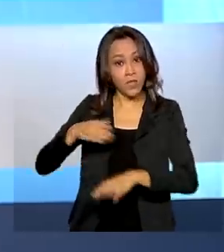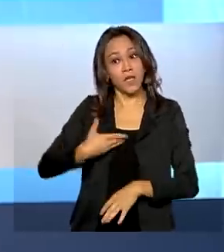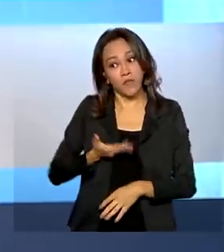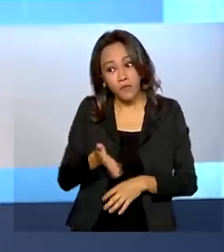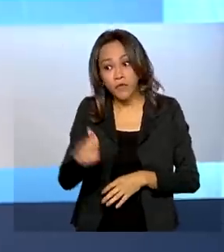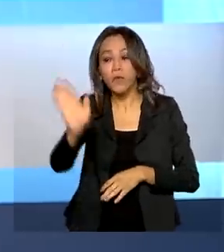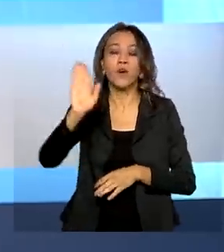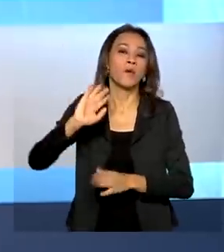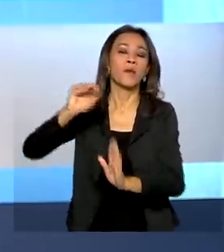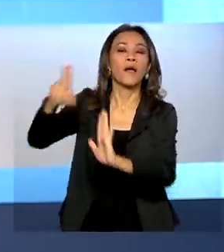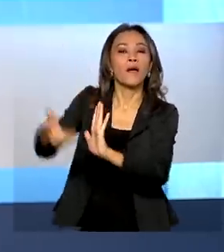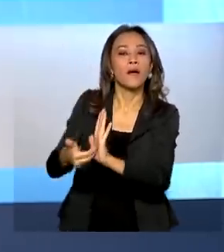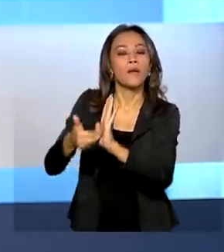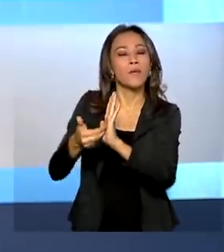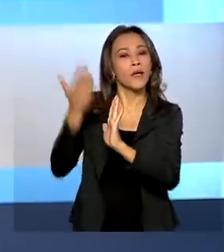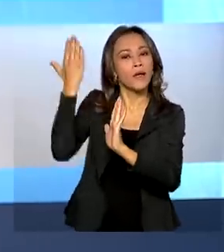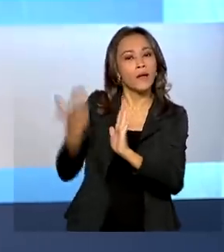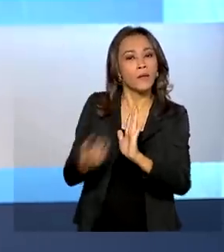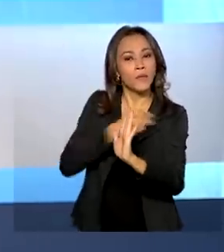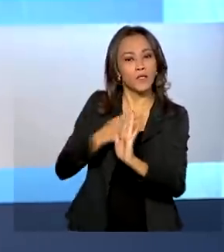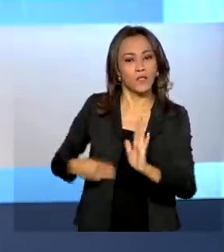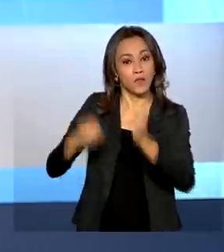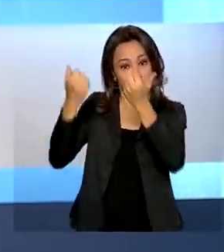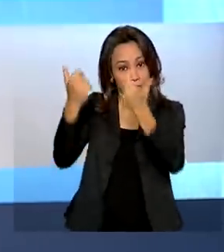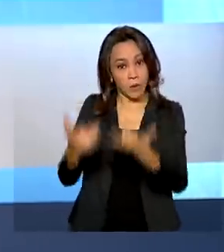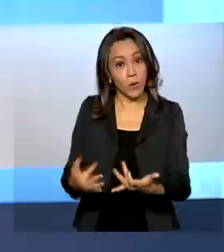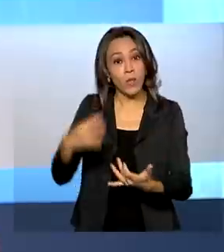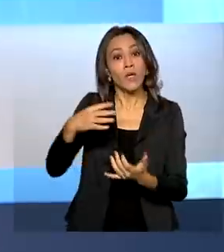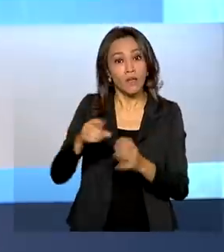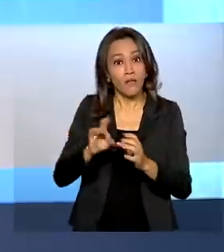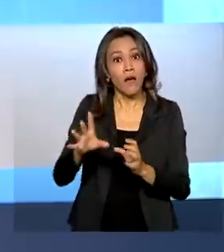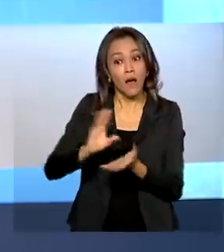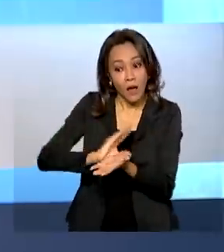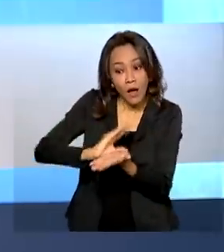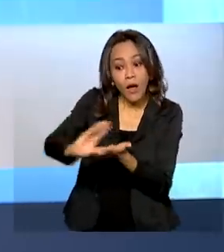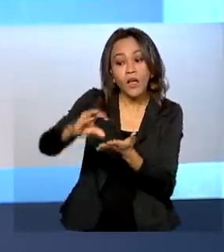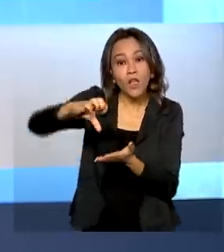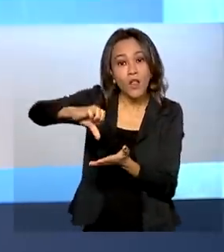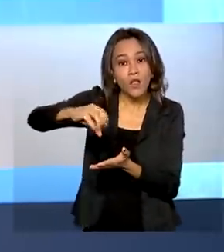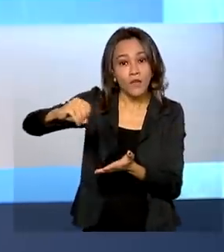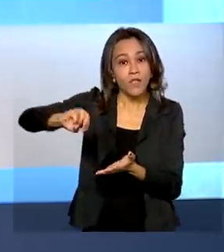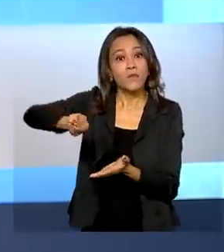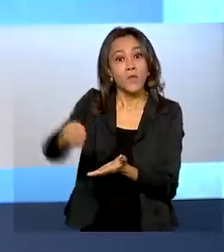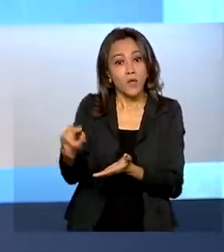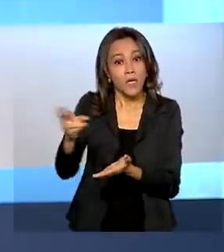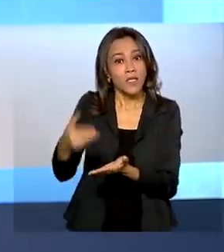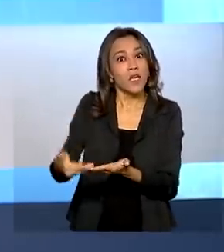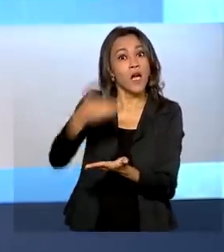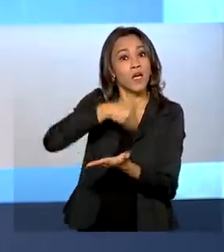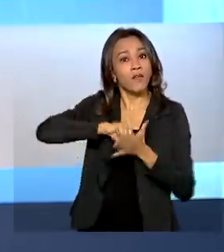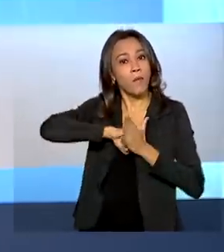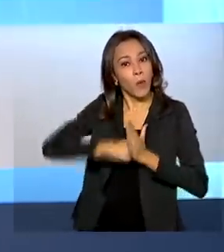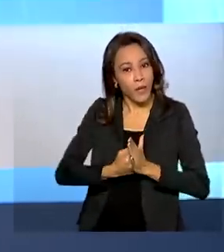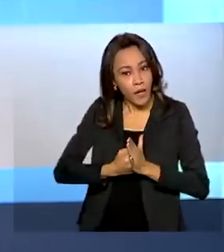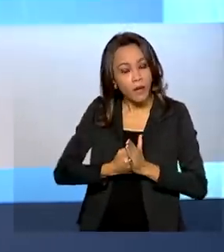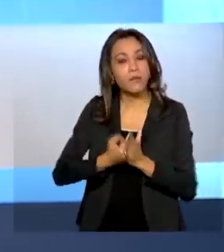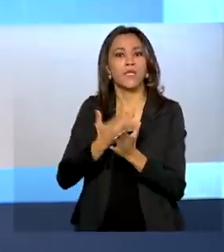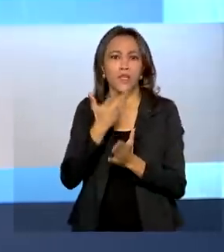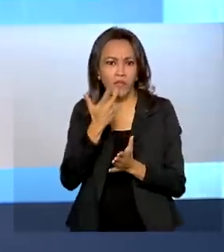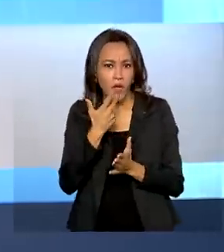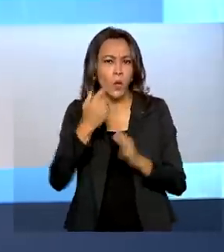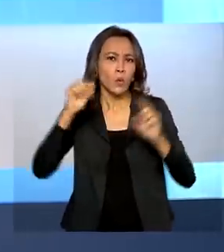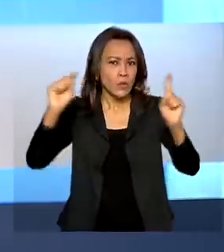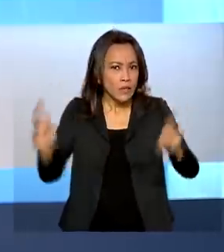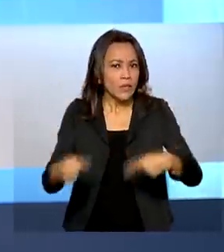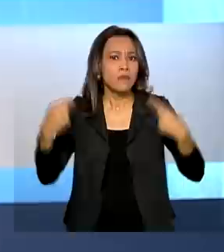Milton Ribeiro falou da liberação de 900 milhões de reais que estavam bloqueados no orçamento da pasta e destacou os desafios do